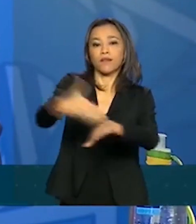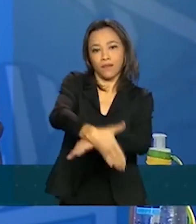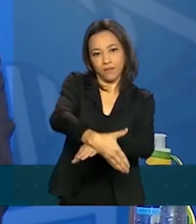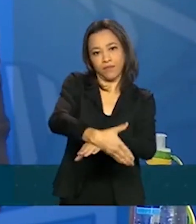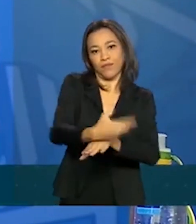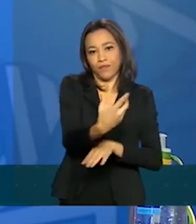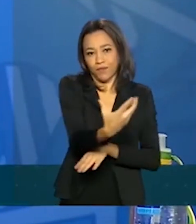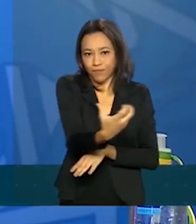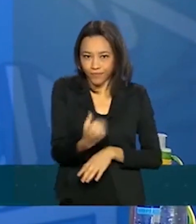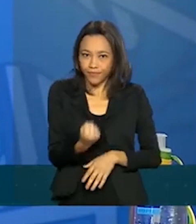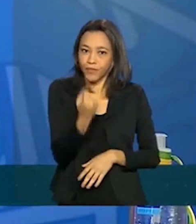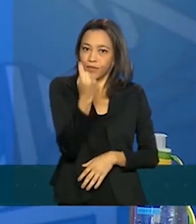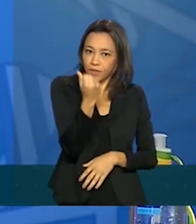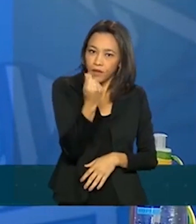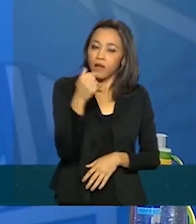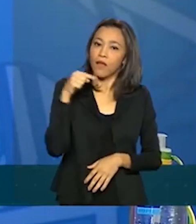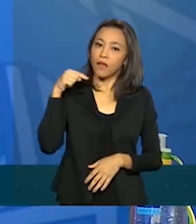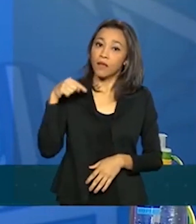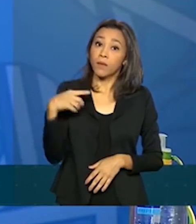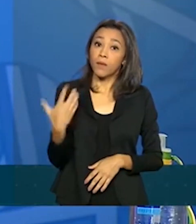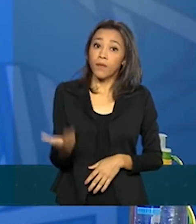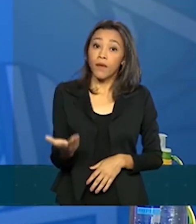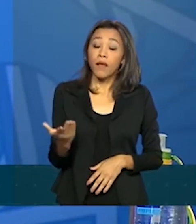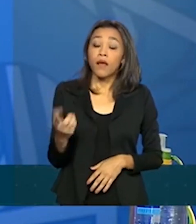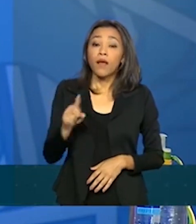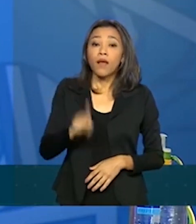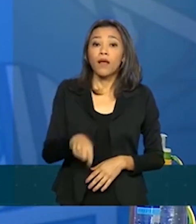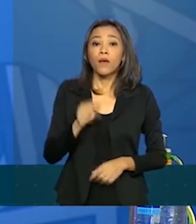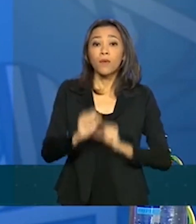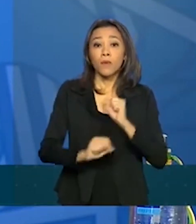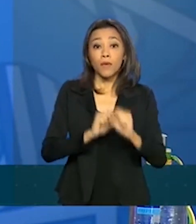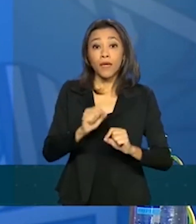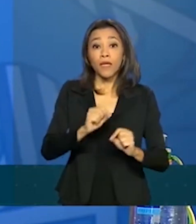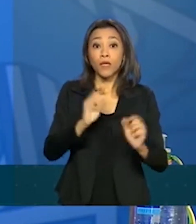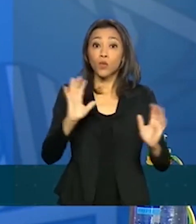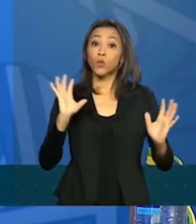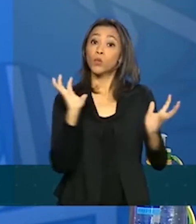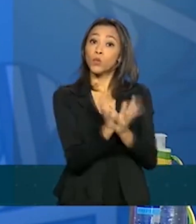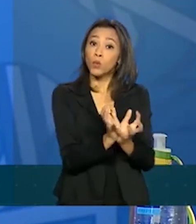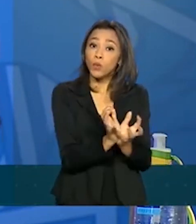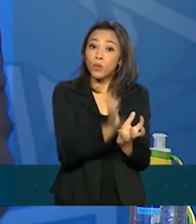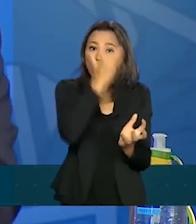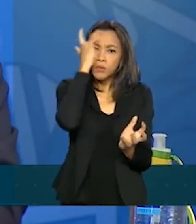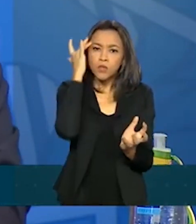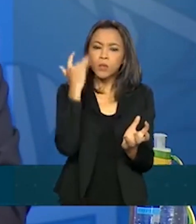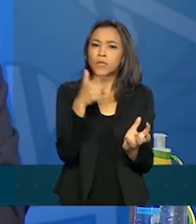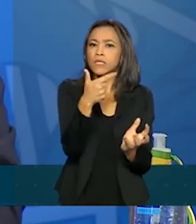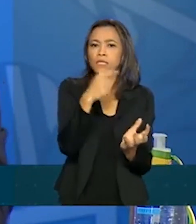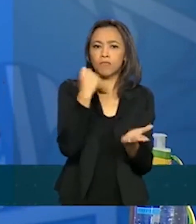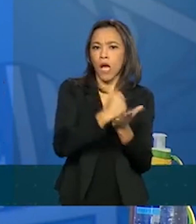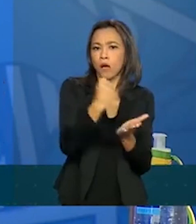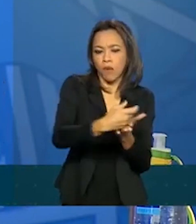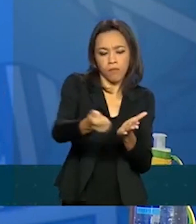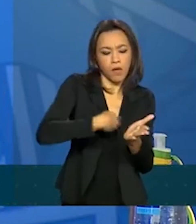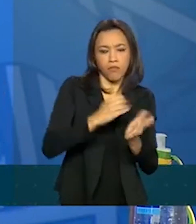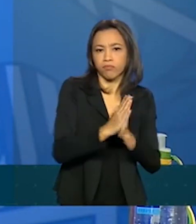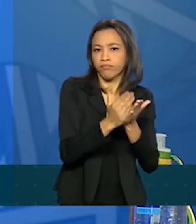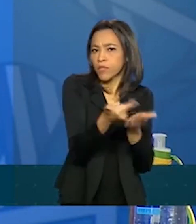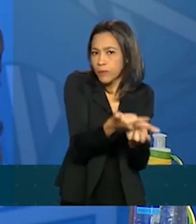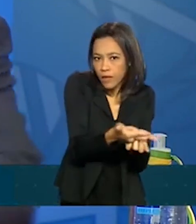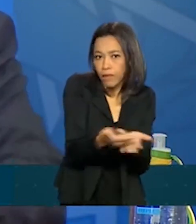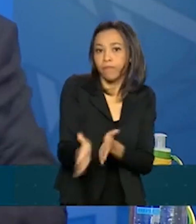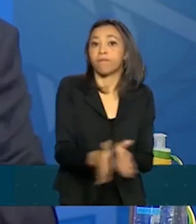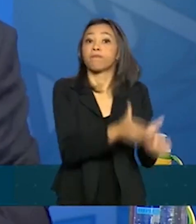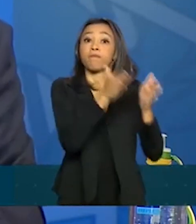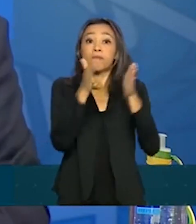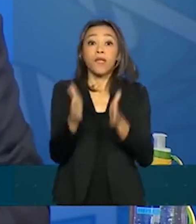esses recursos. Esse é o grupo, então, dos informais, daqueles que não estão no cadastro único. Agora a gente